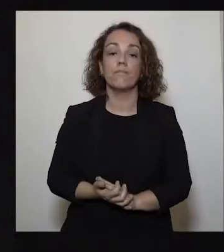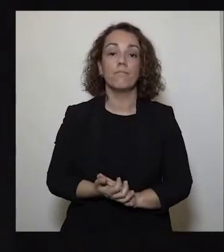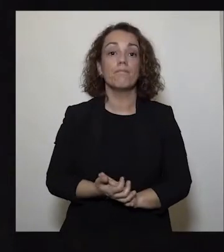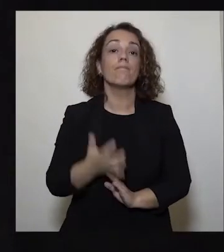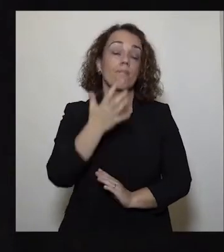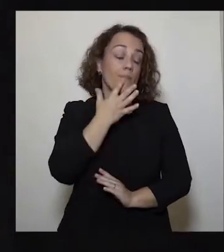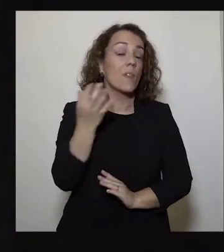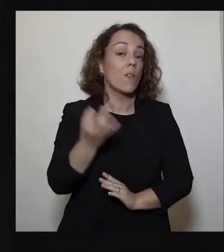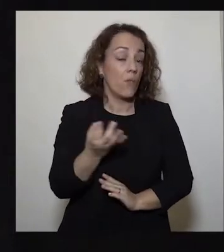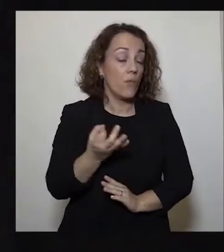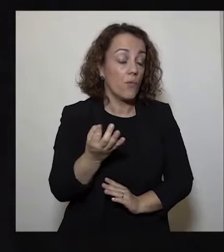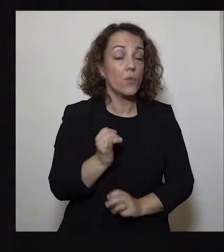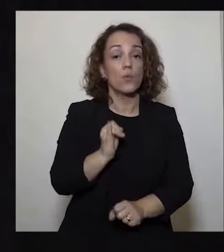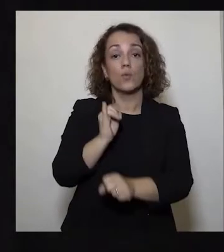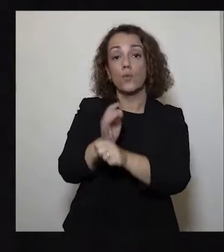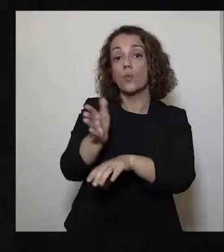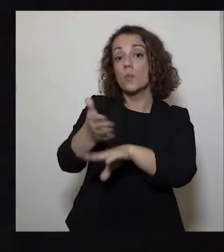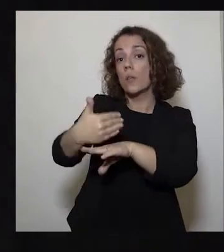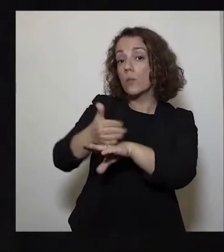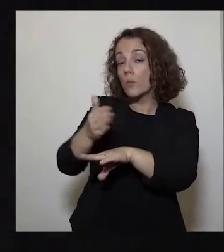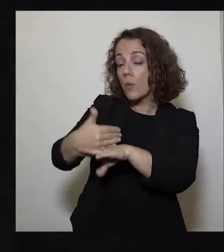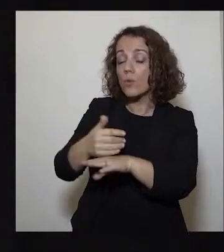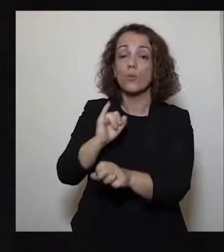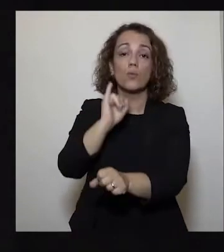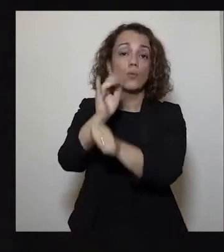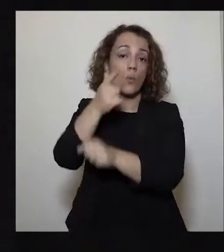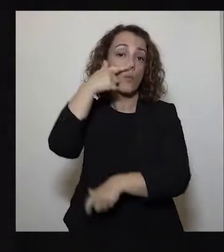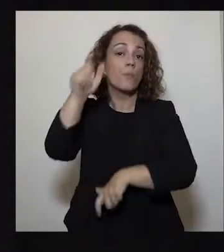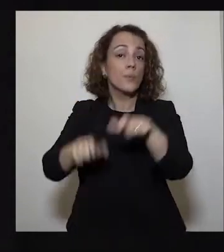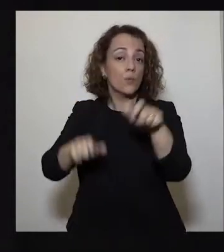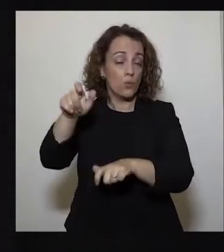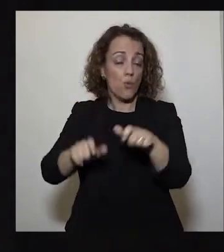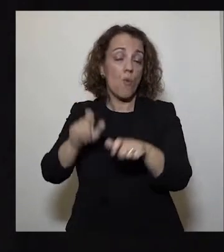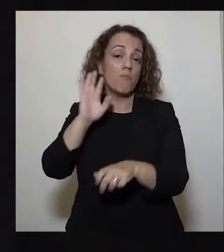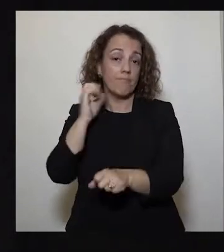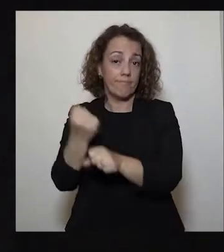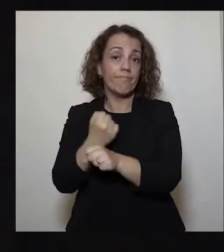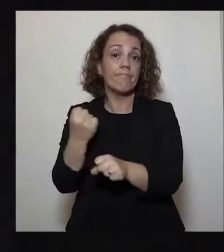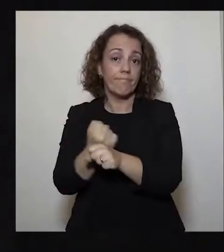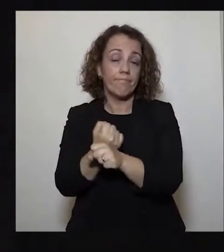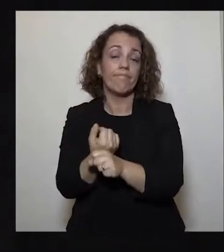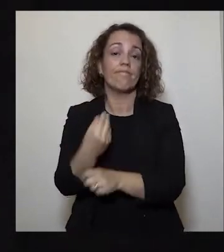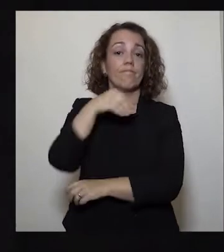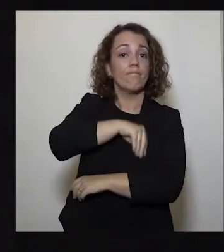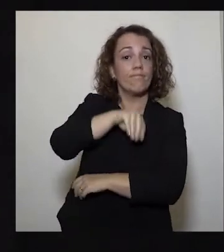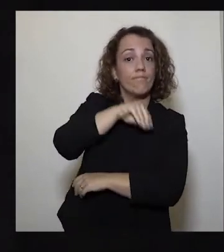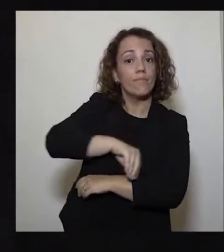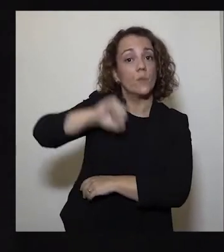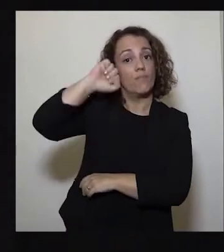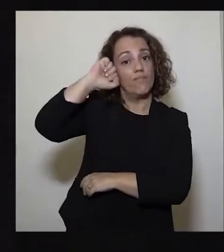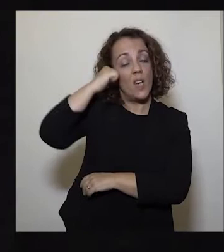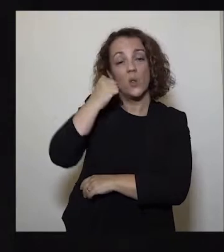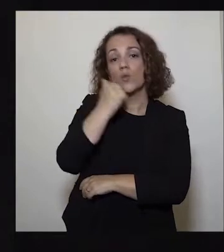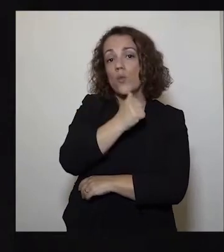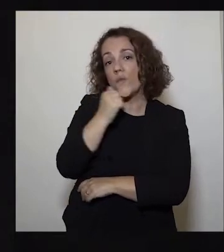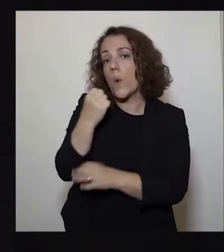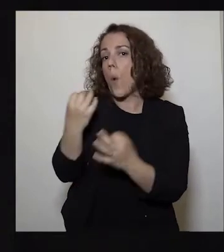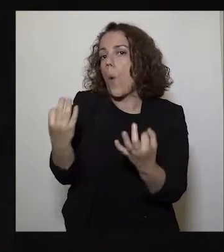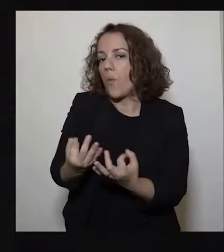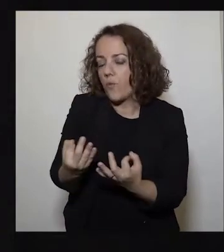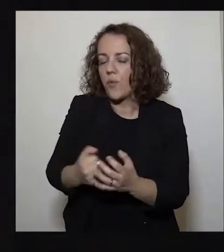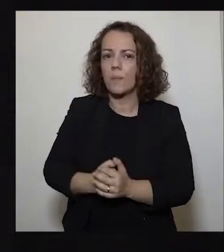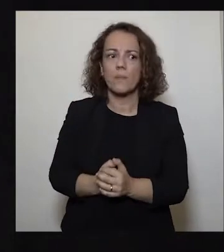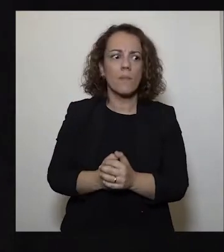que, com muitos setores e muitos trabalhadores, a sofrerem nos seus empregos e salários. É certo que, com matérias